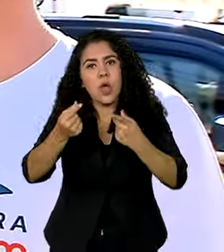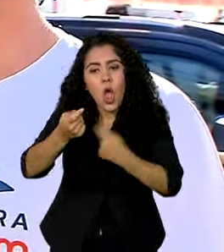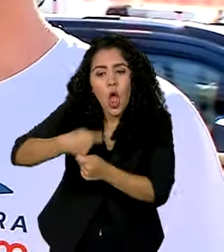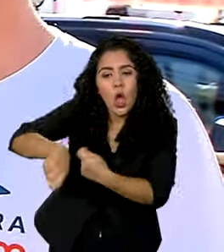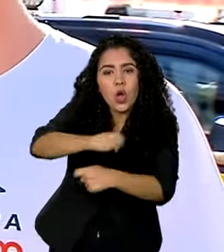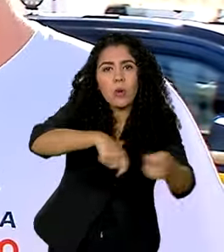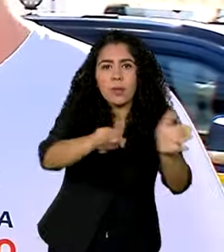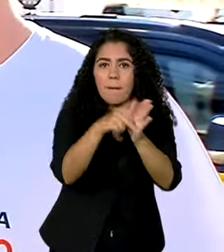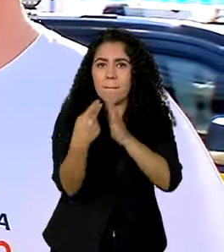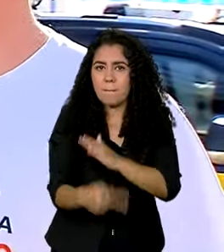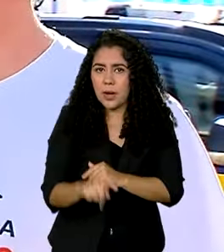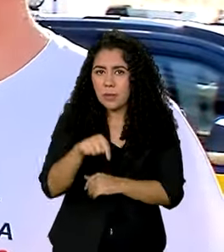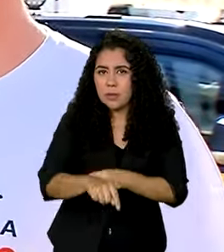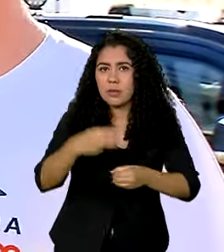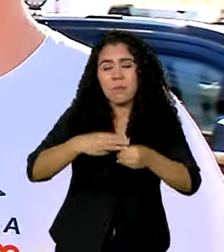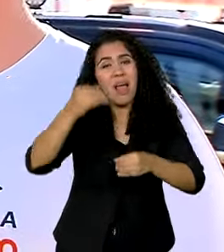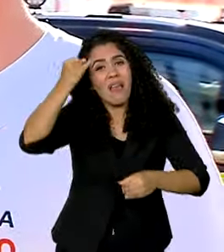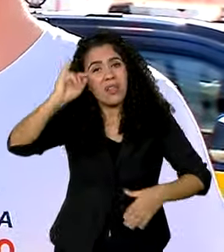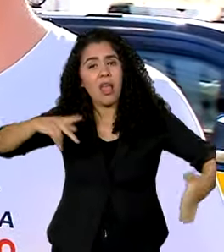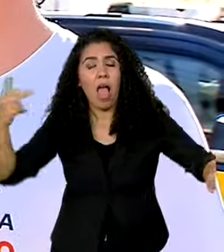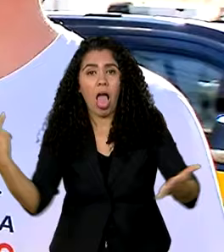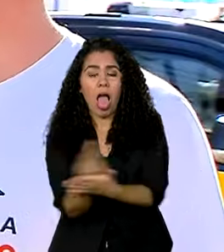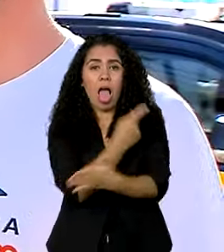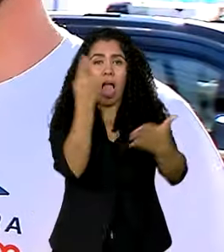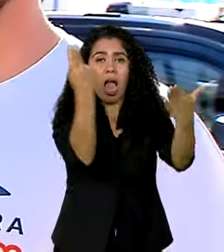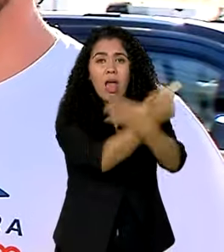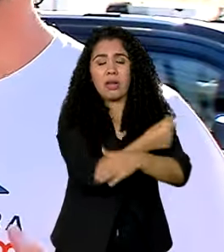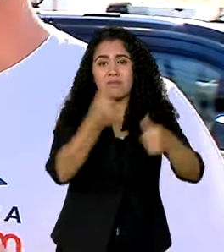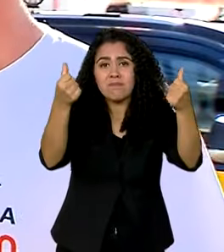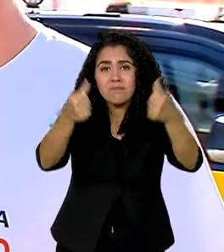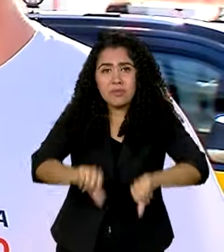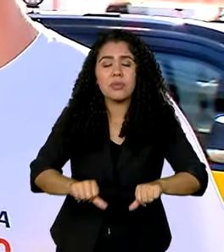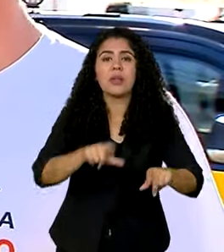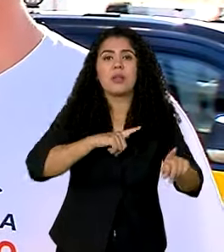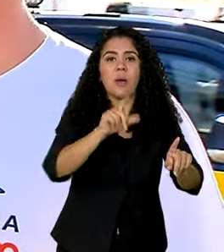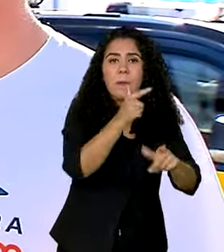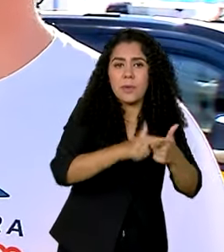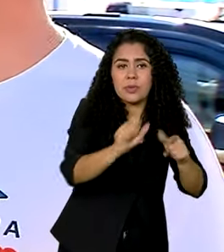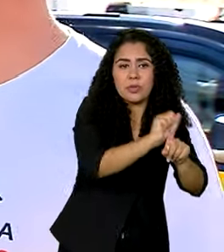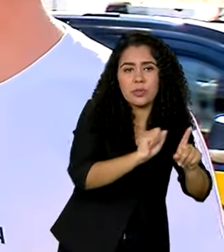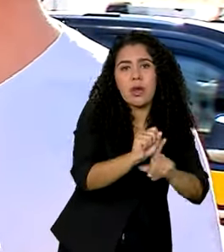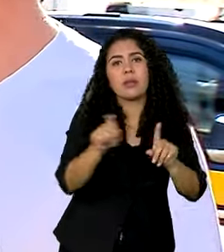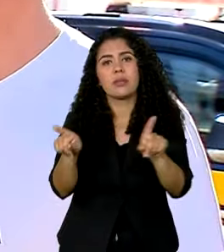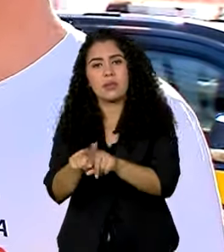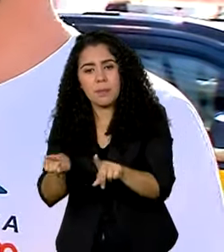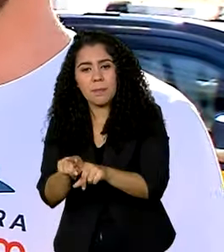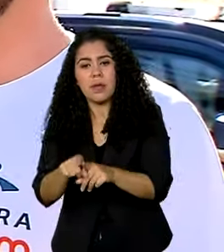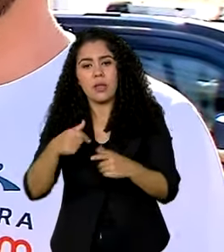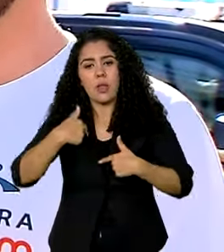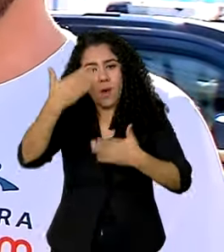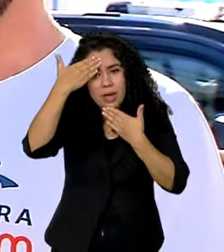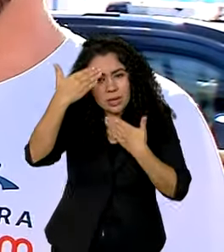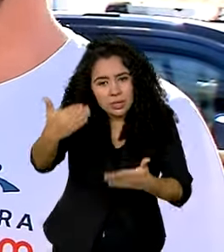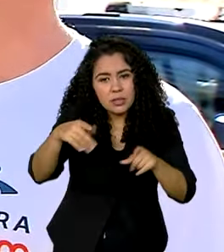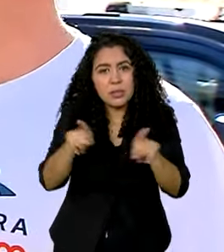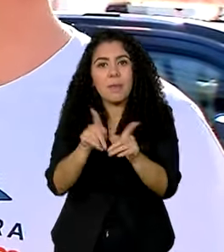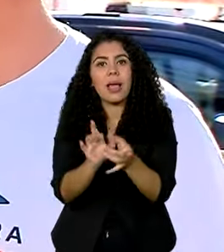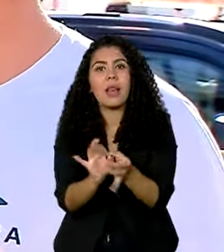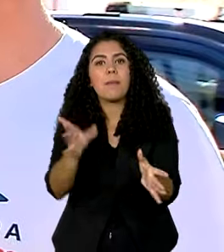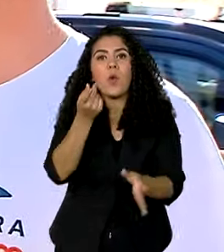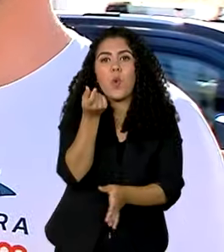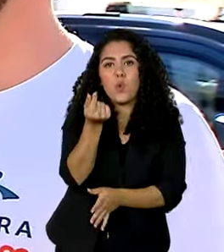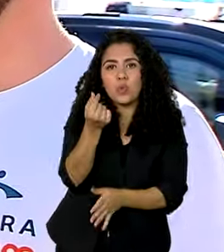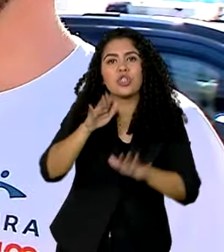região, para evitar até um outro colapso, que além de econômico, também seria social, caso isso não ocorresse. Então agradeço também até as linhas de crédito que já foram